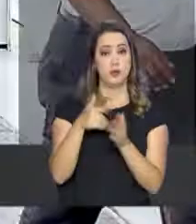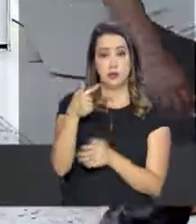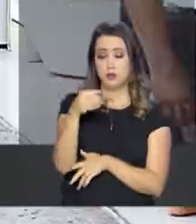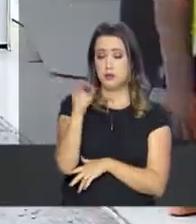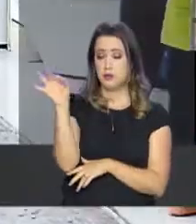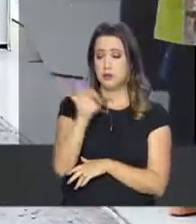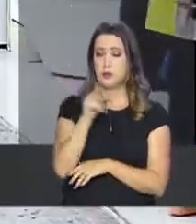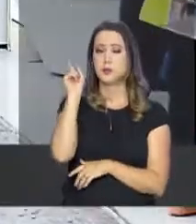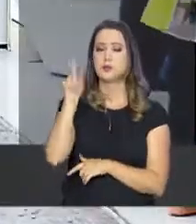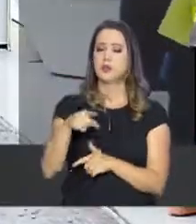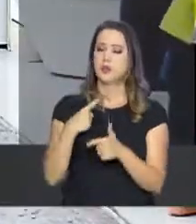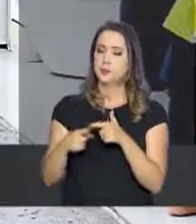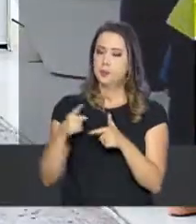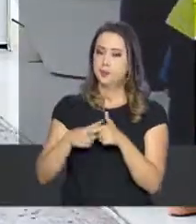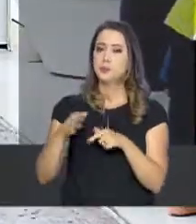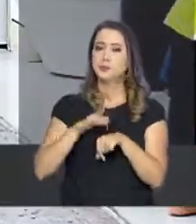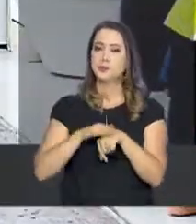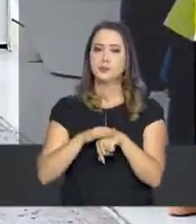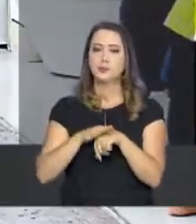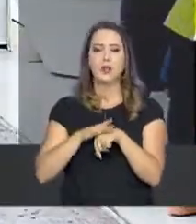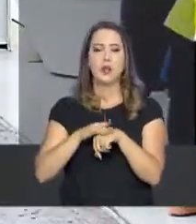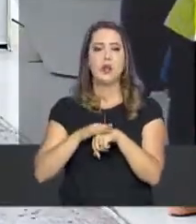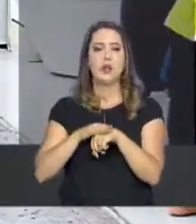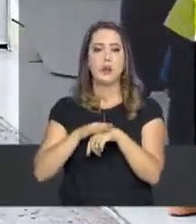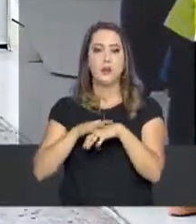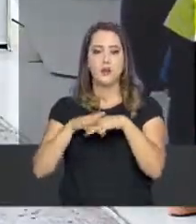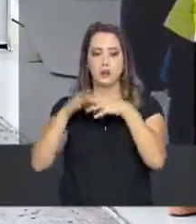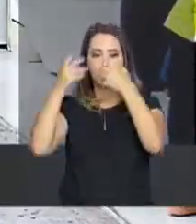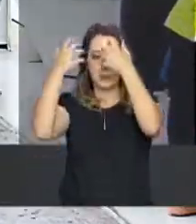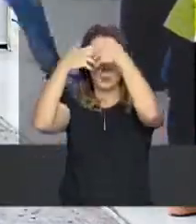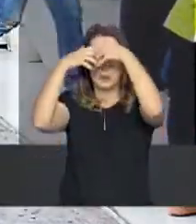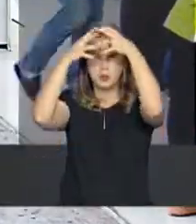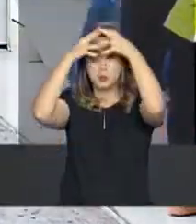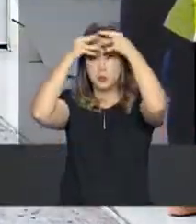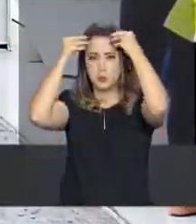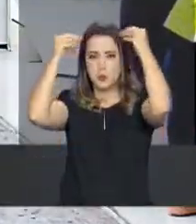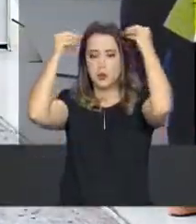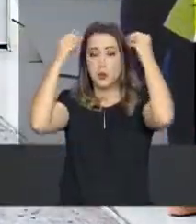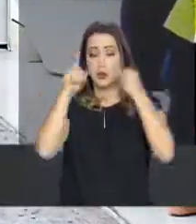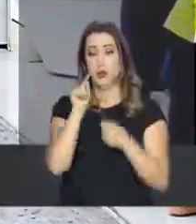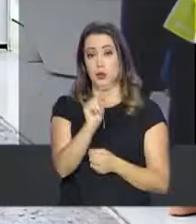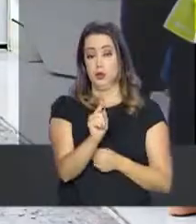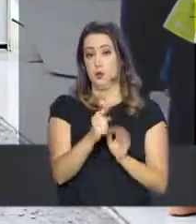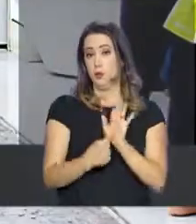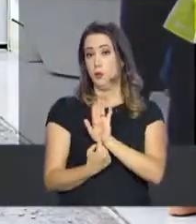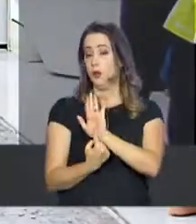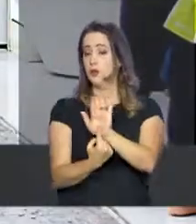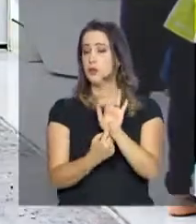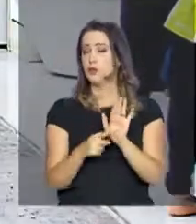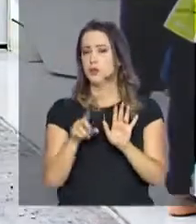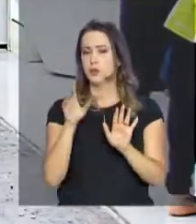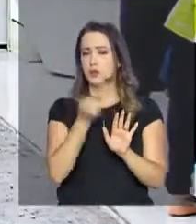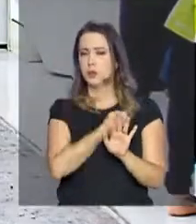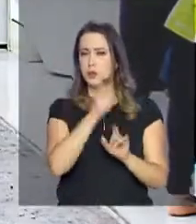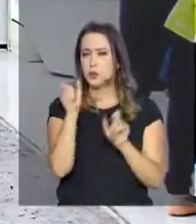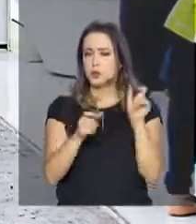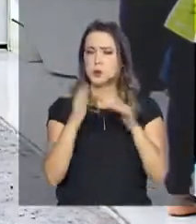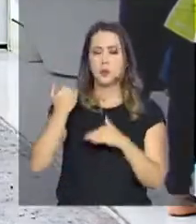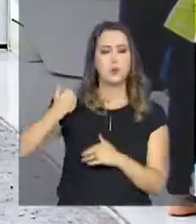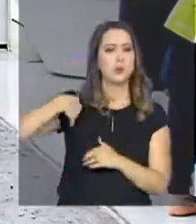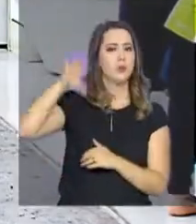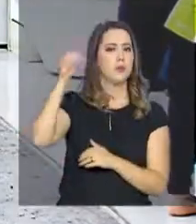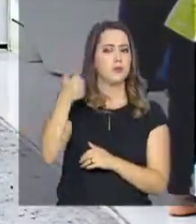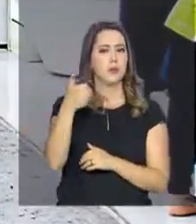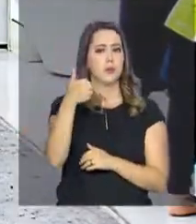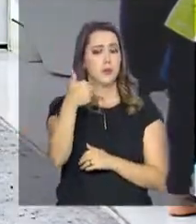são causados pelo Alzheimer. A Associação Internacional do Alzheimer aponta que o número de pessoas com a doença no mundo deve ultrapassar